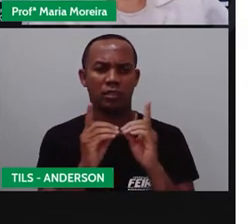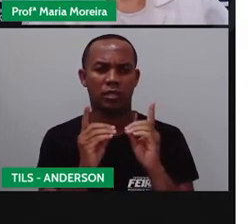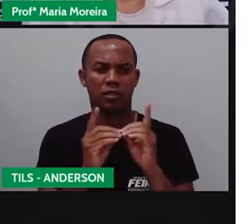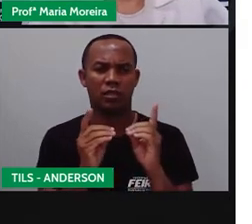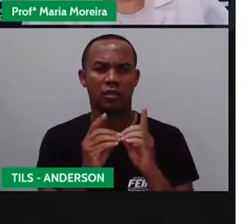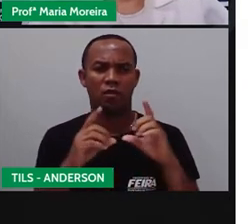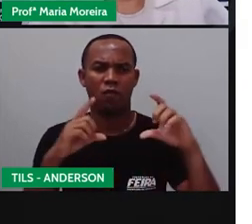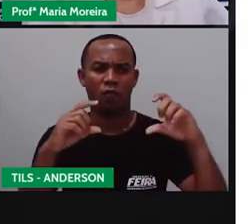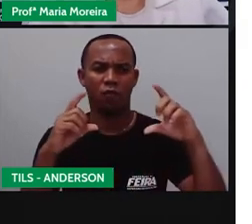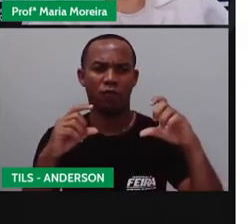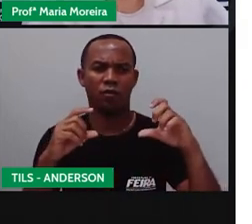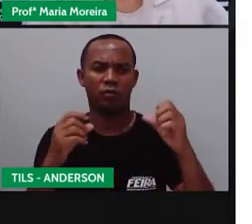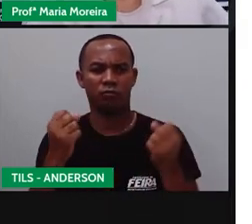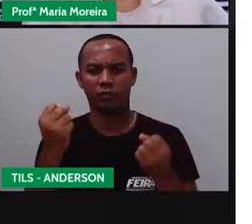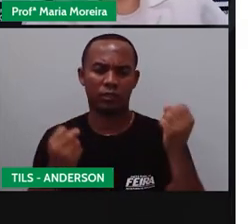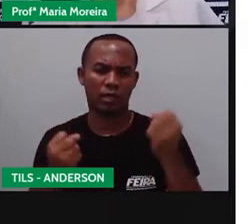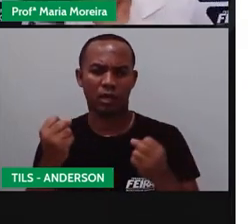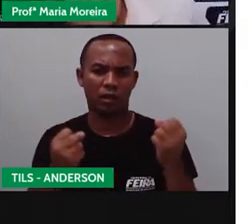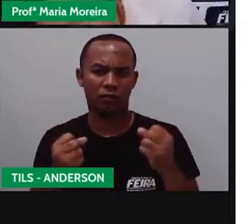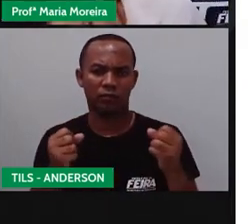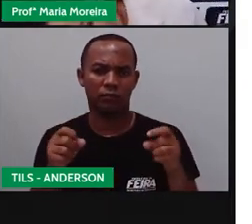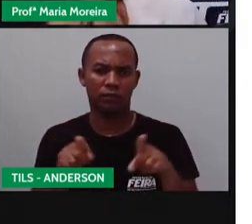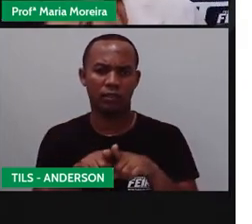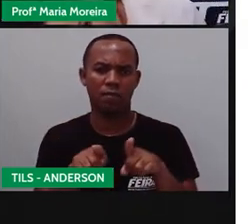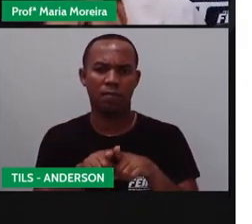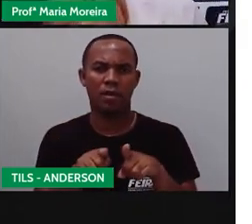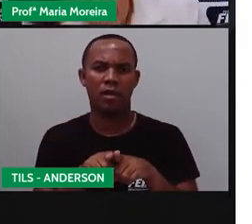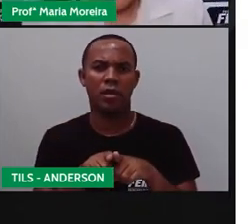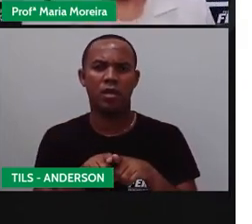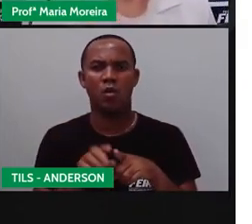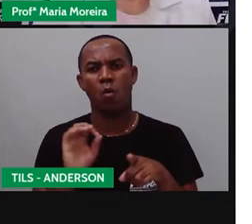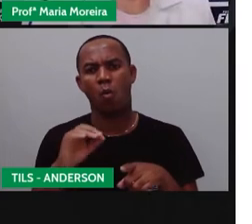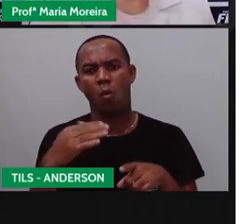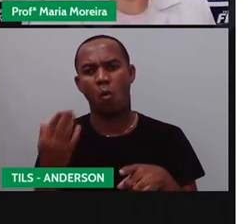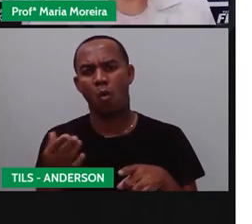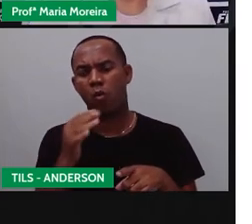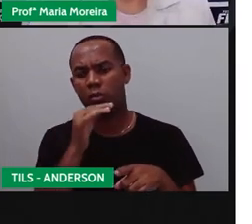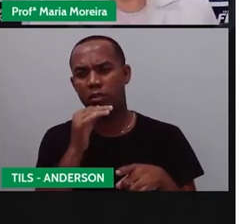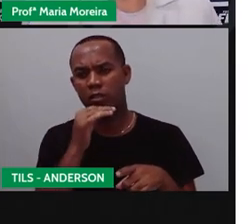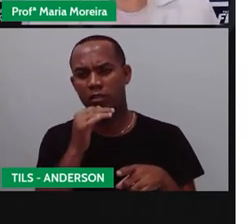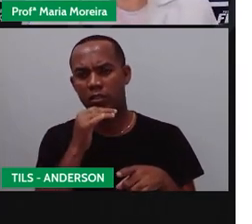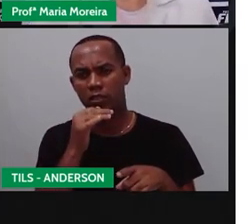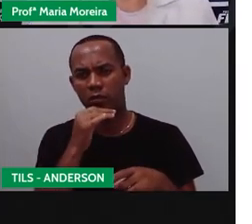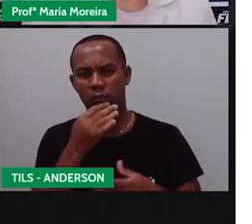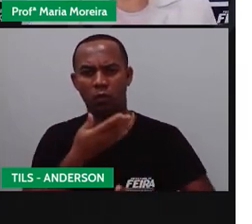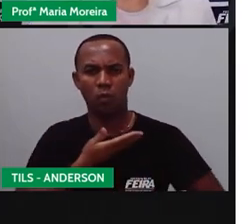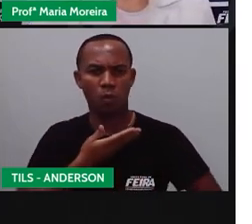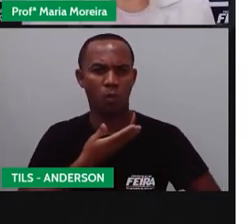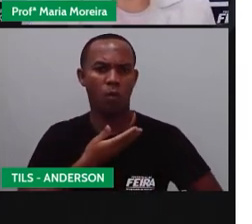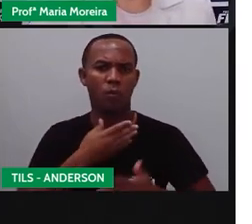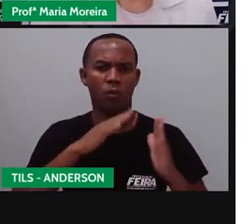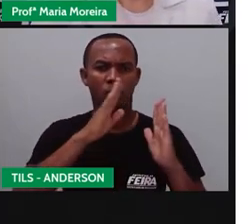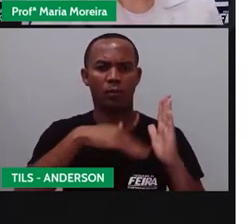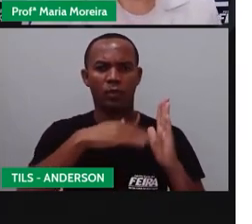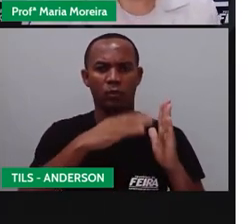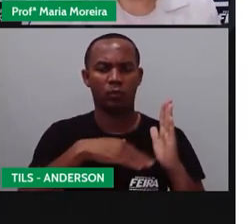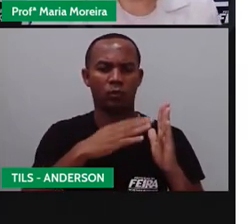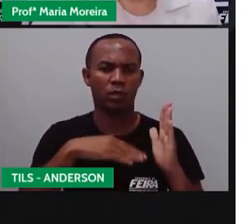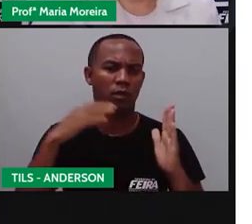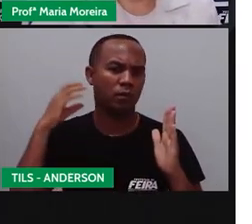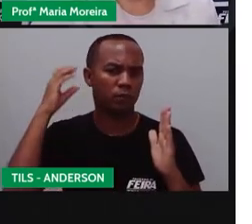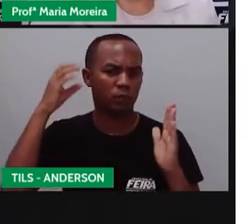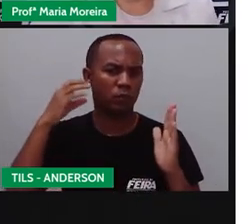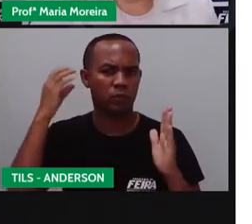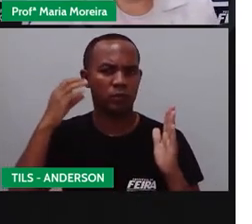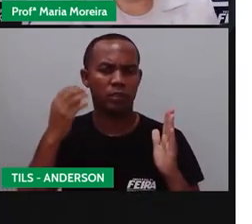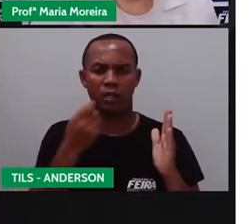postura corporal... Postura? Ó, tá vendo? Portanto, pintura, música, tom de